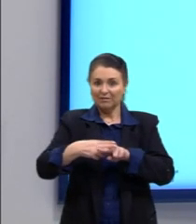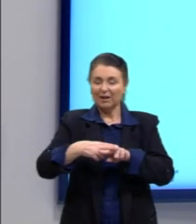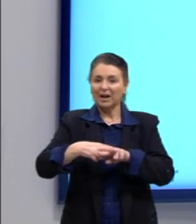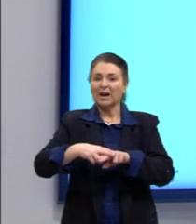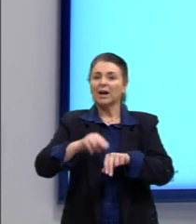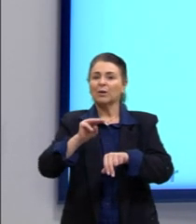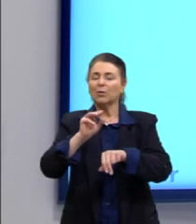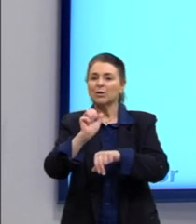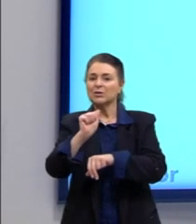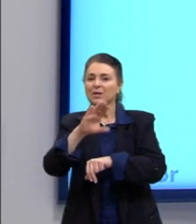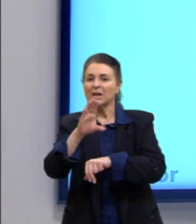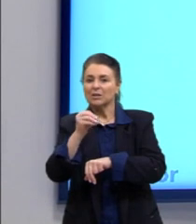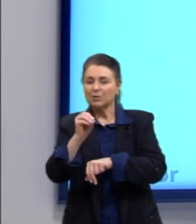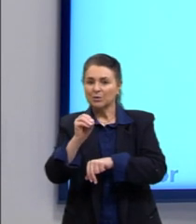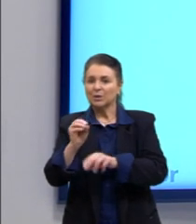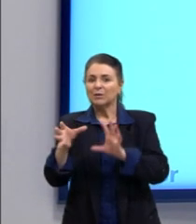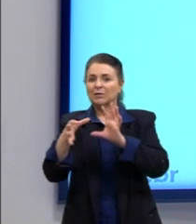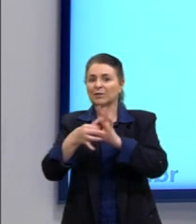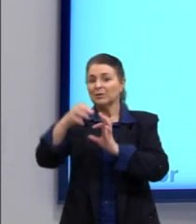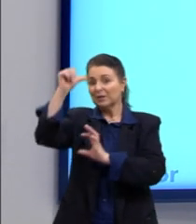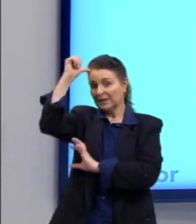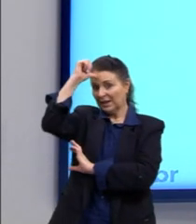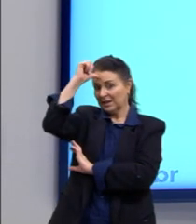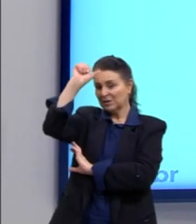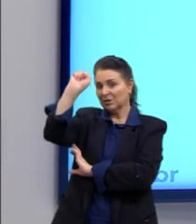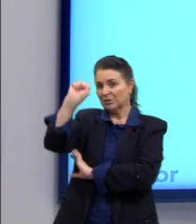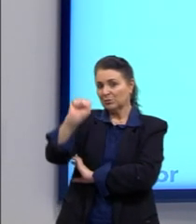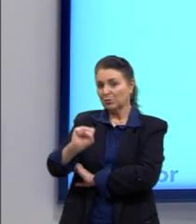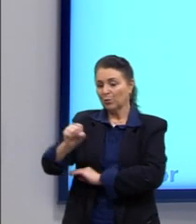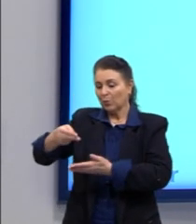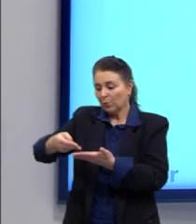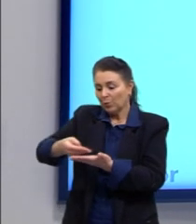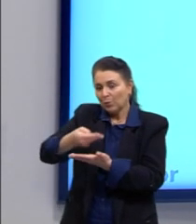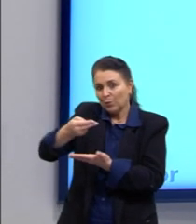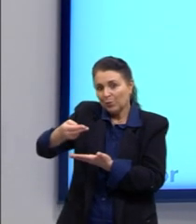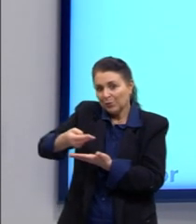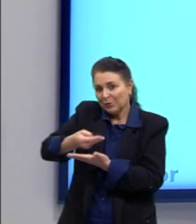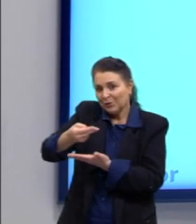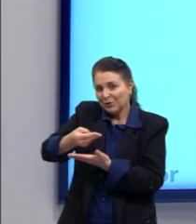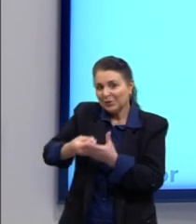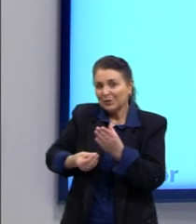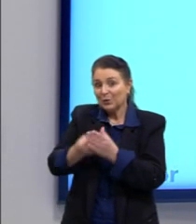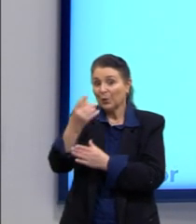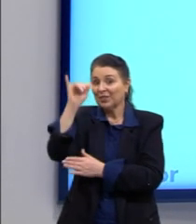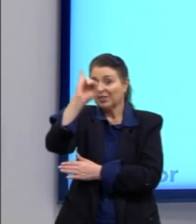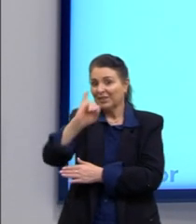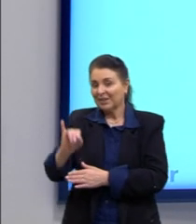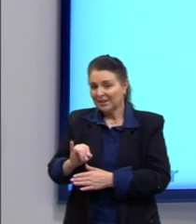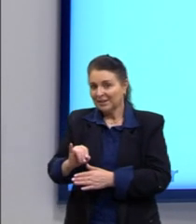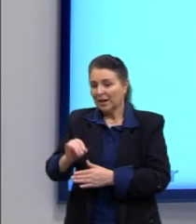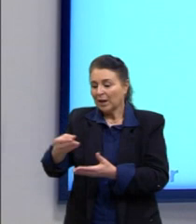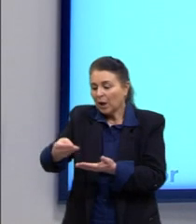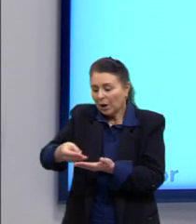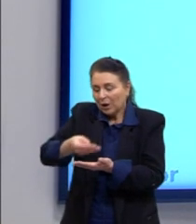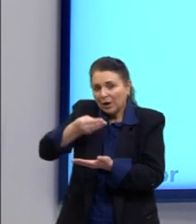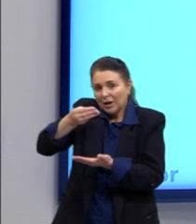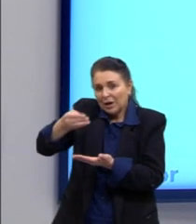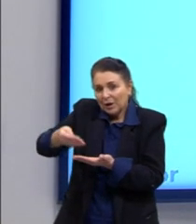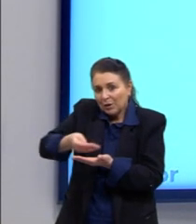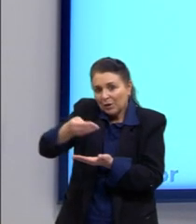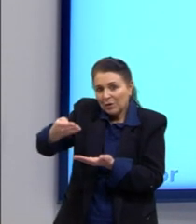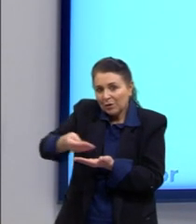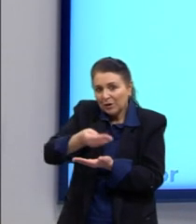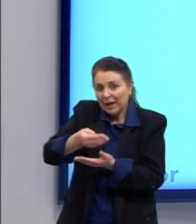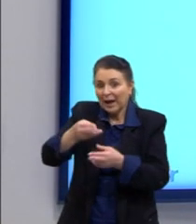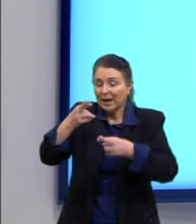liga feita pela primeira vez na Índia do Sul. O garfo é inventado na Itália medieval. A colher vem de um original romano.